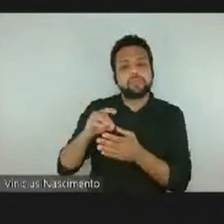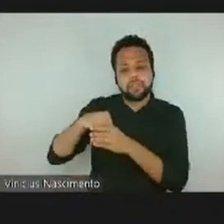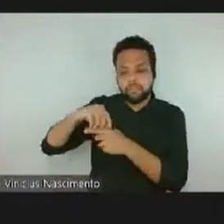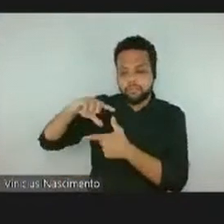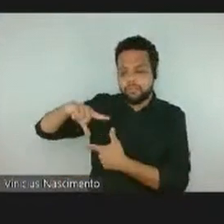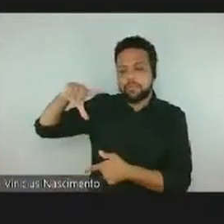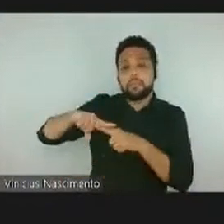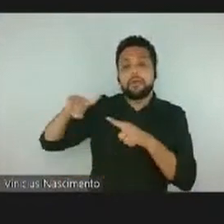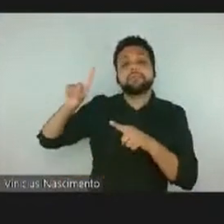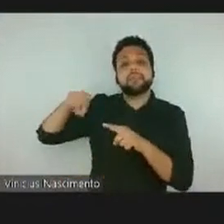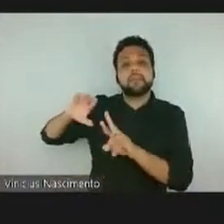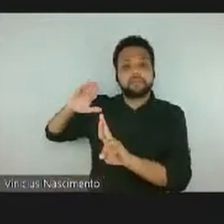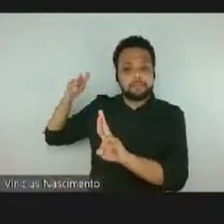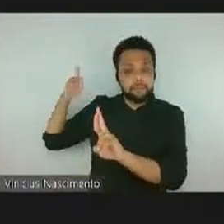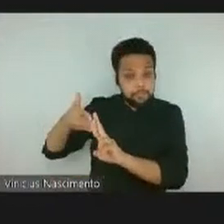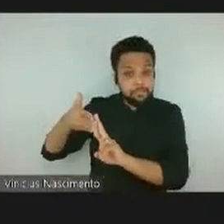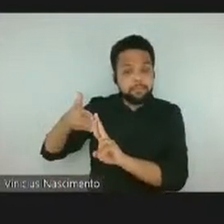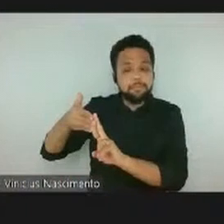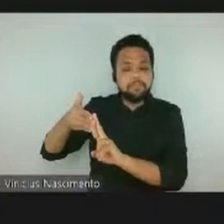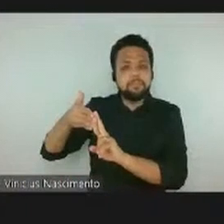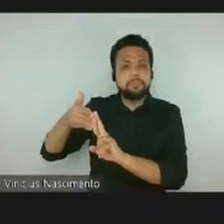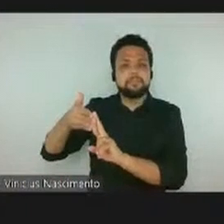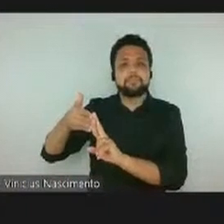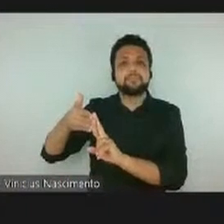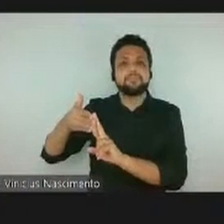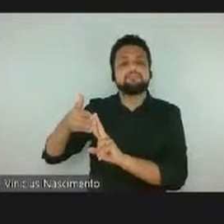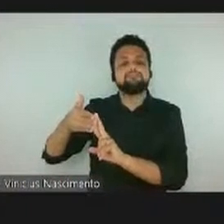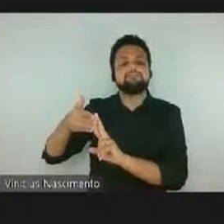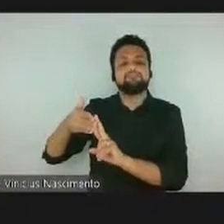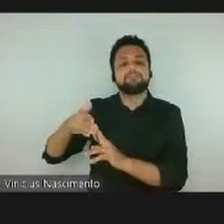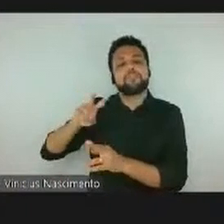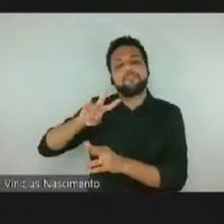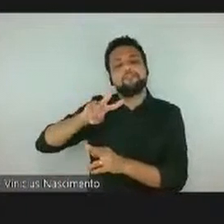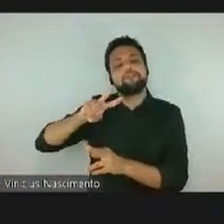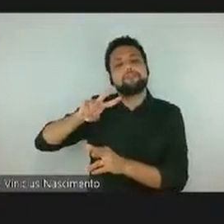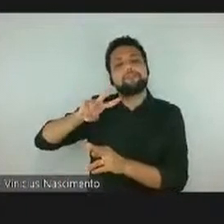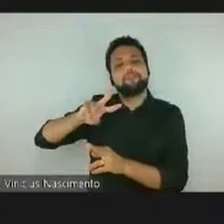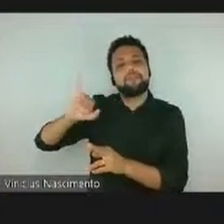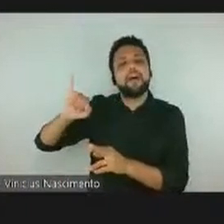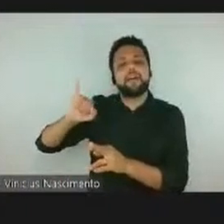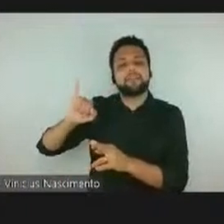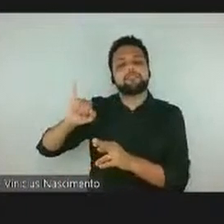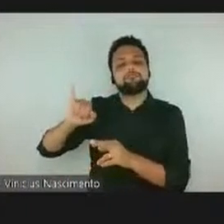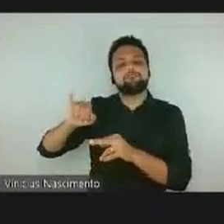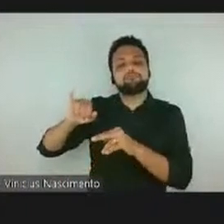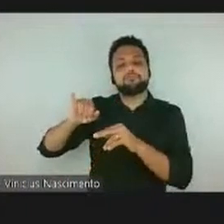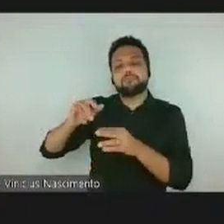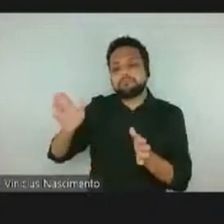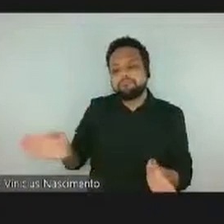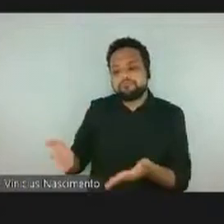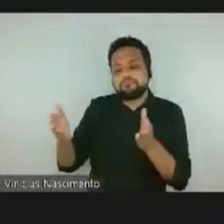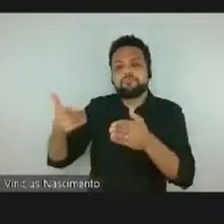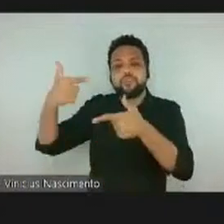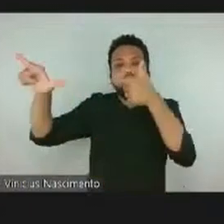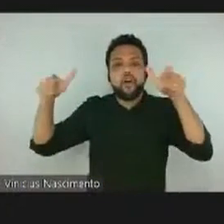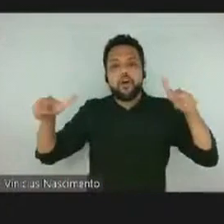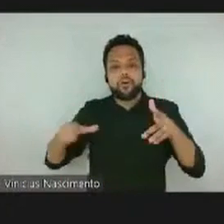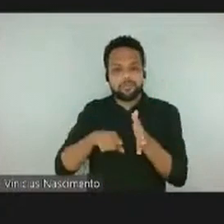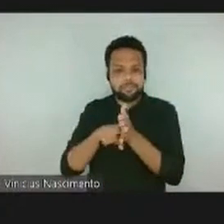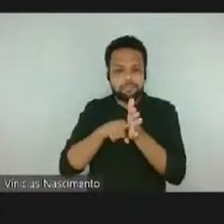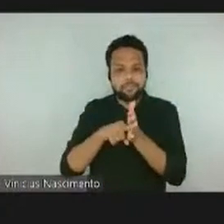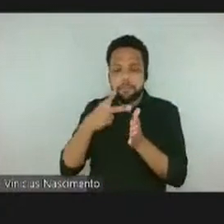referência que vai deflagrar outras pesquisas, vai movimentar o